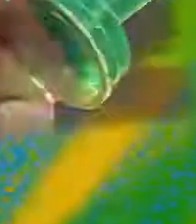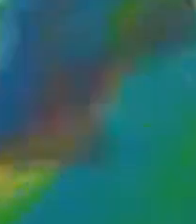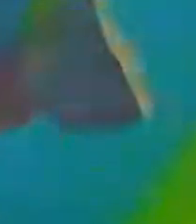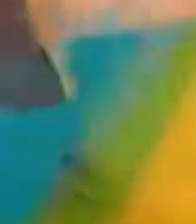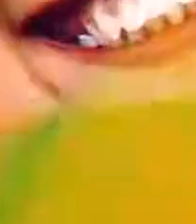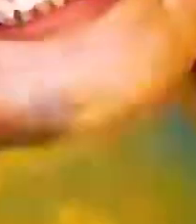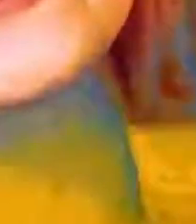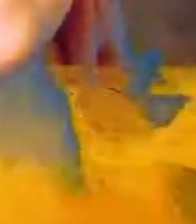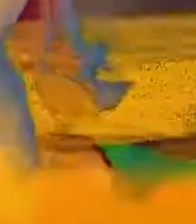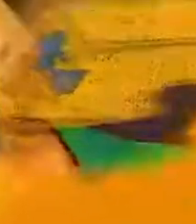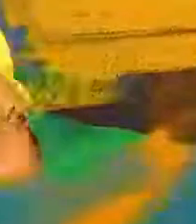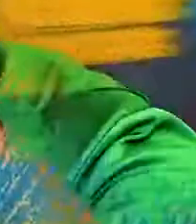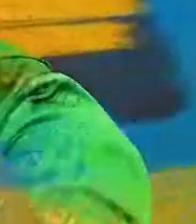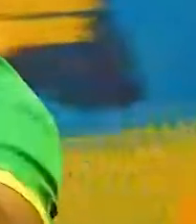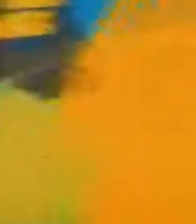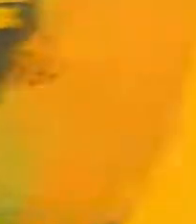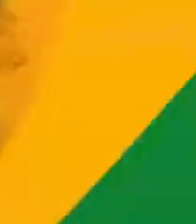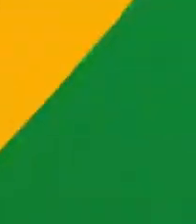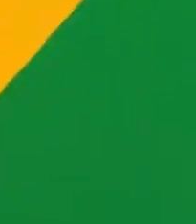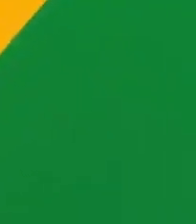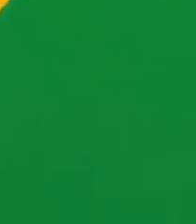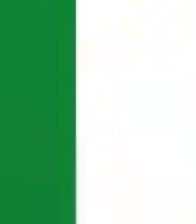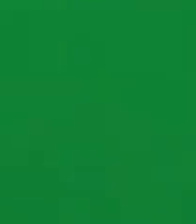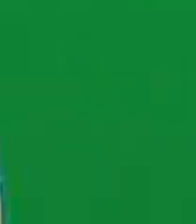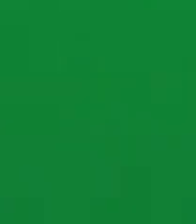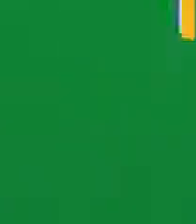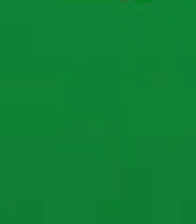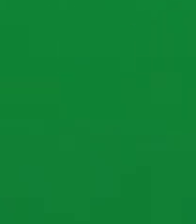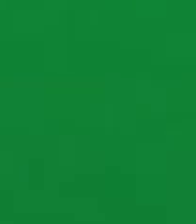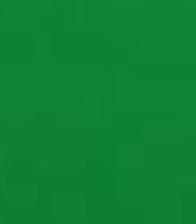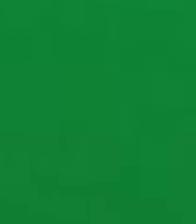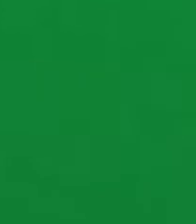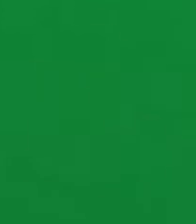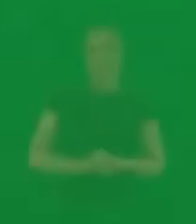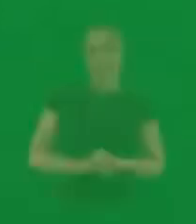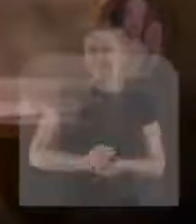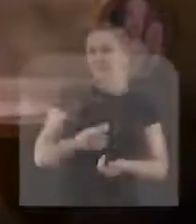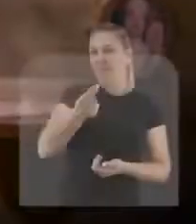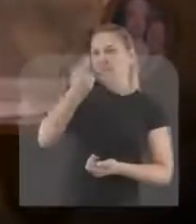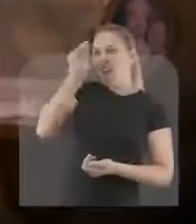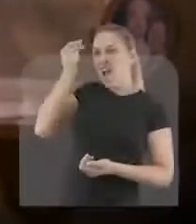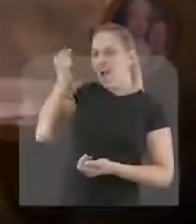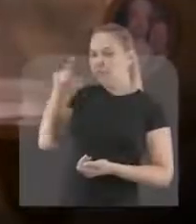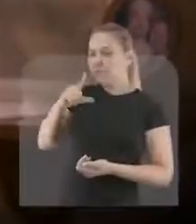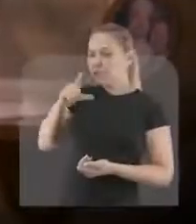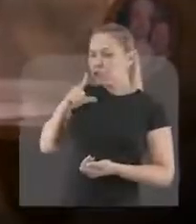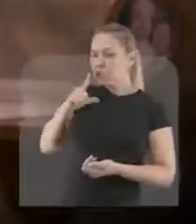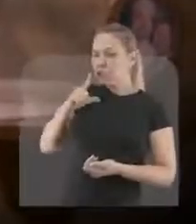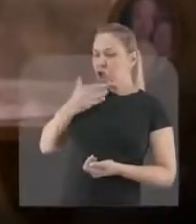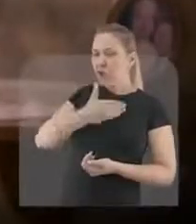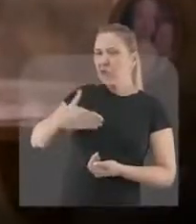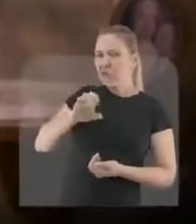Começa agora o programa Bolsonaro Presidente, pelo bem do Brasil. Era uma vez um